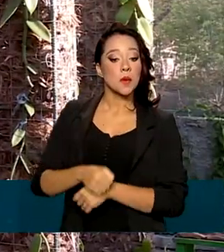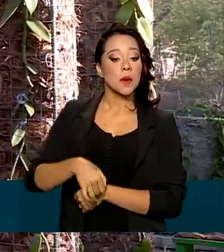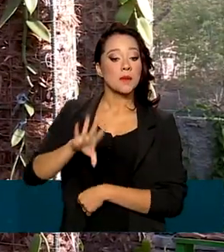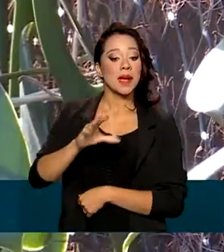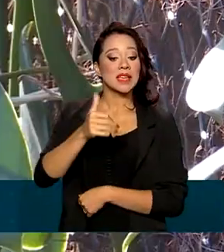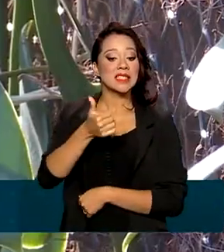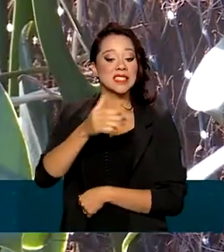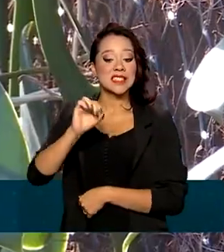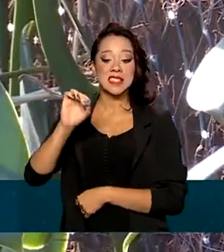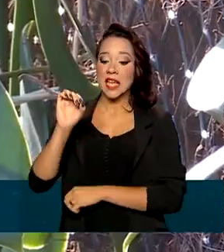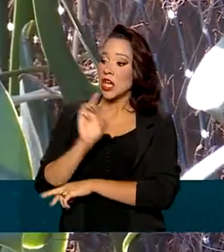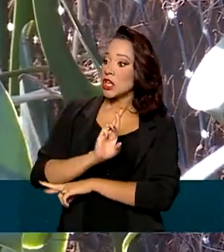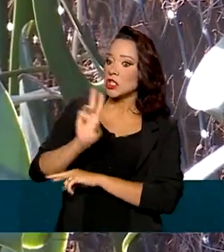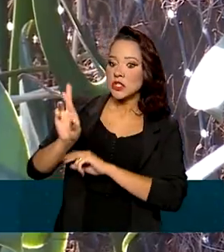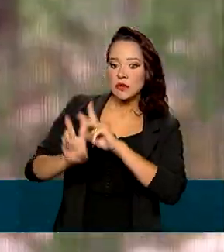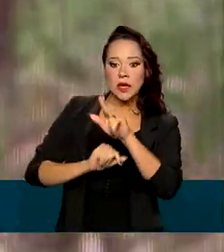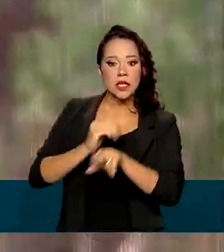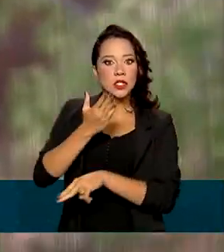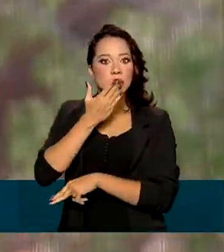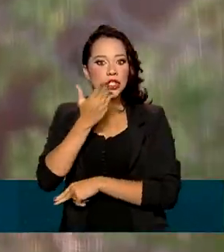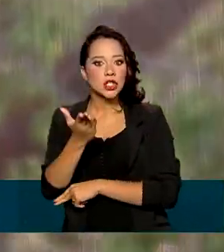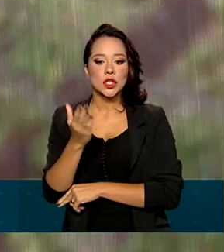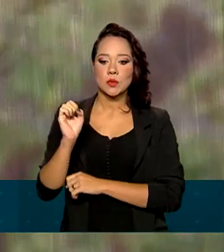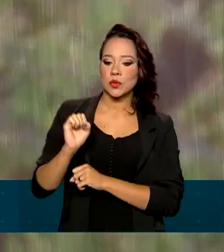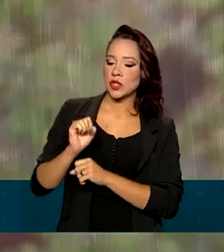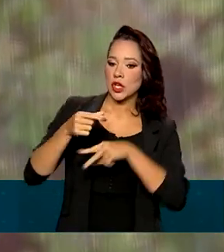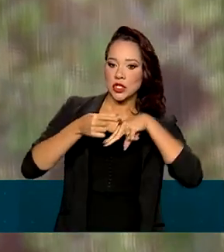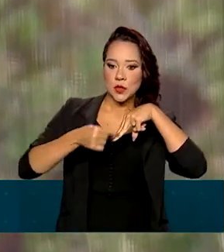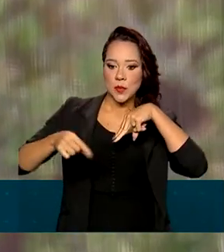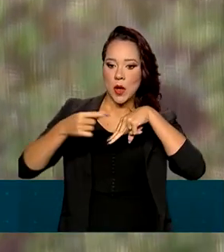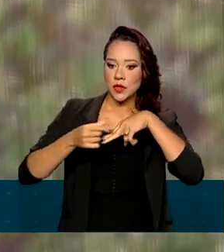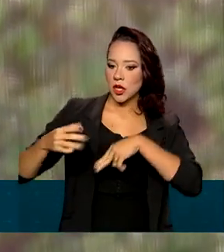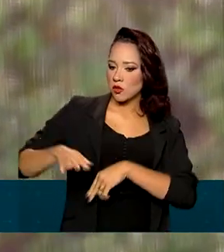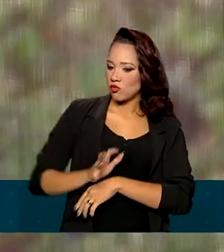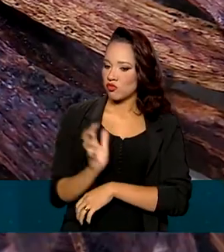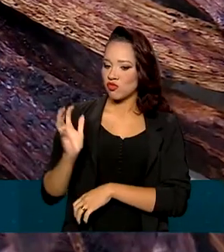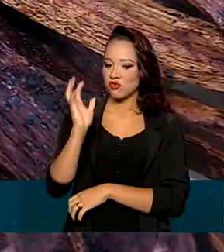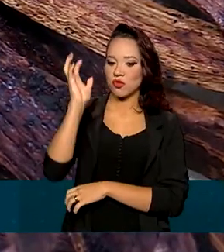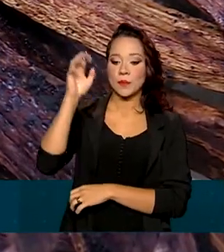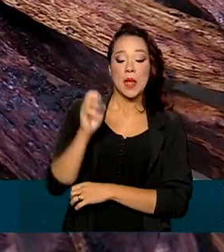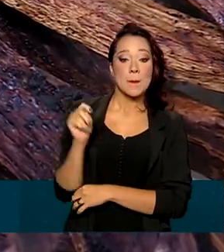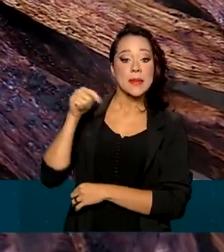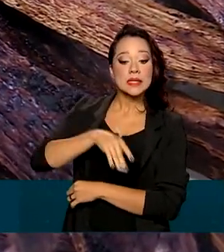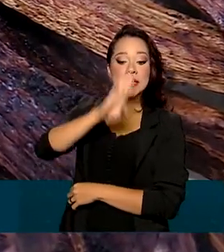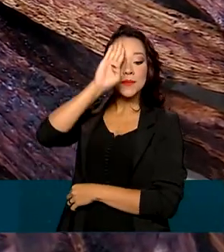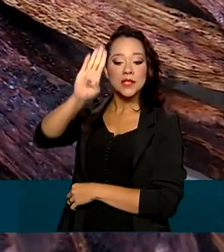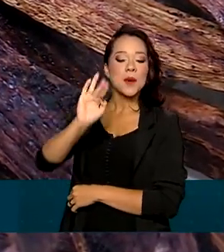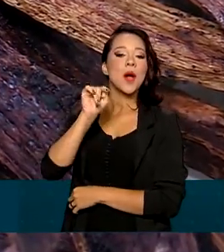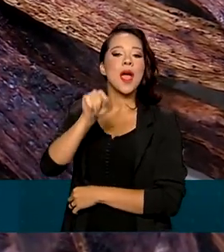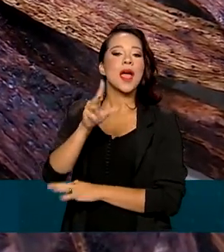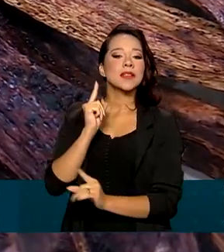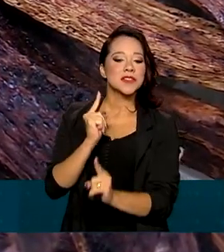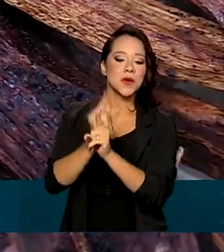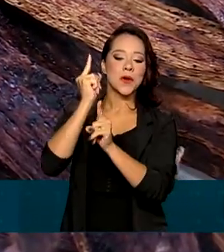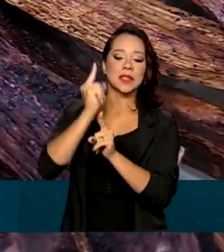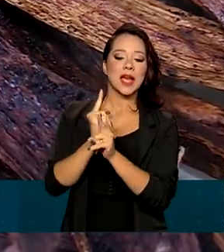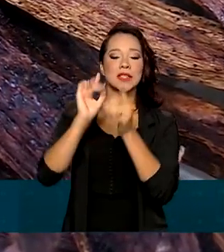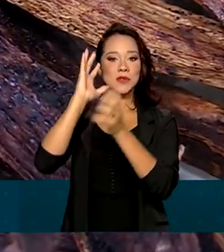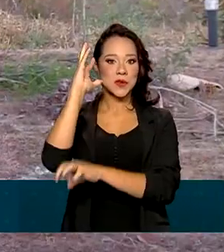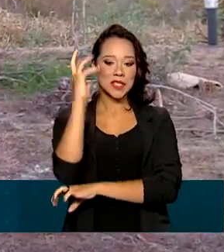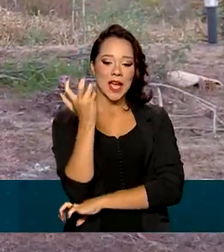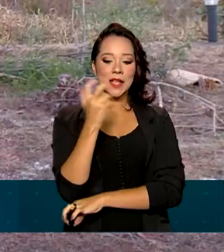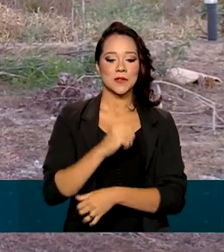de 100 pés de diferentes espécies dessa planta trepadeira. Mas aqui, a preferência é para as encontradas no